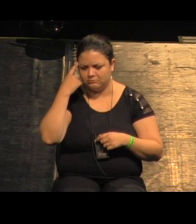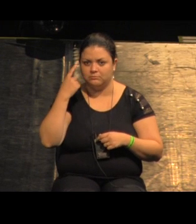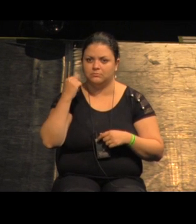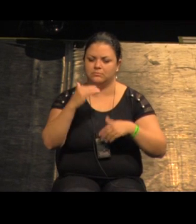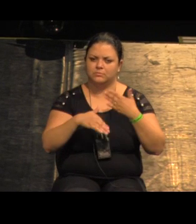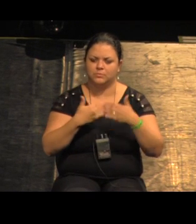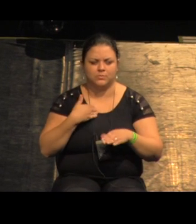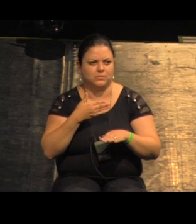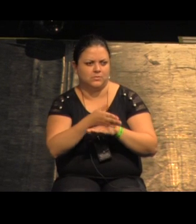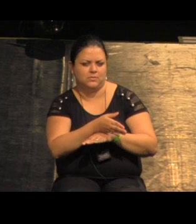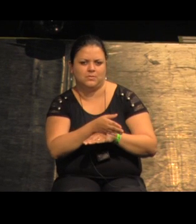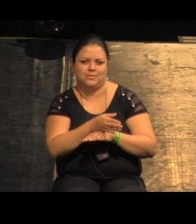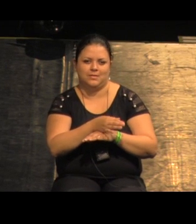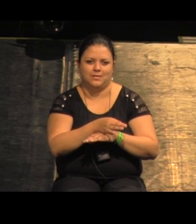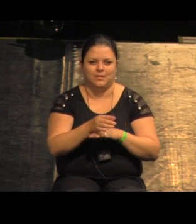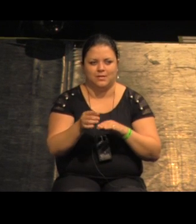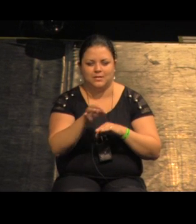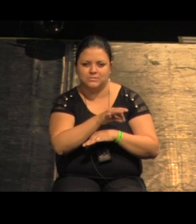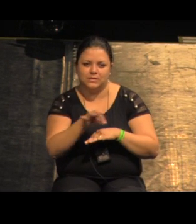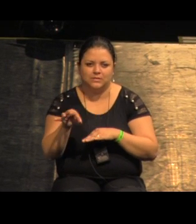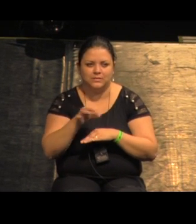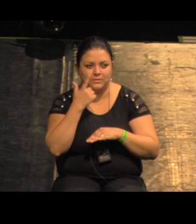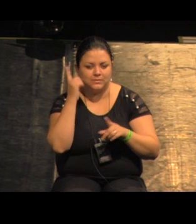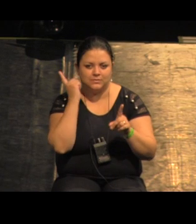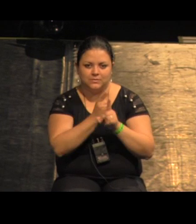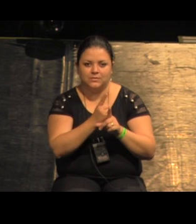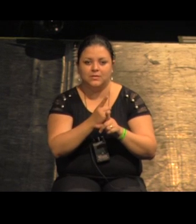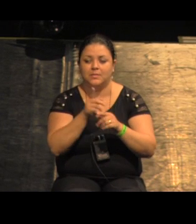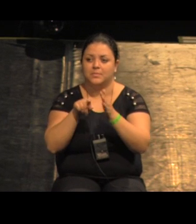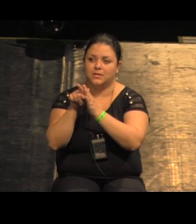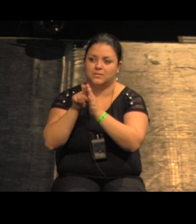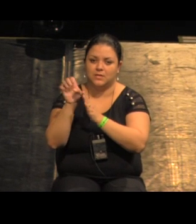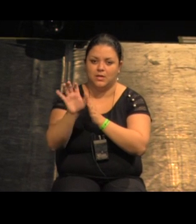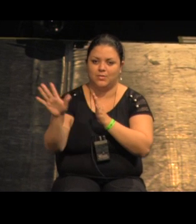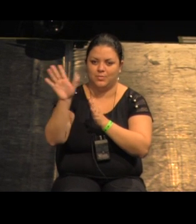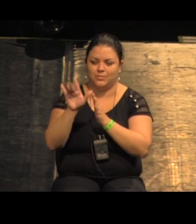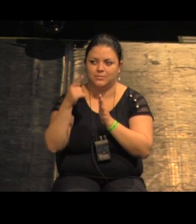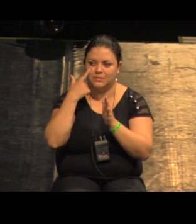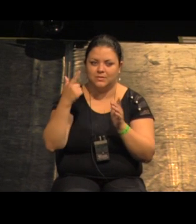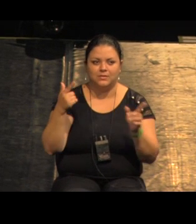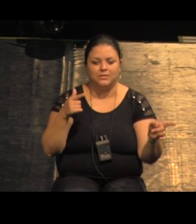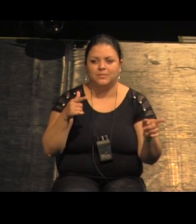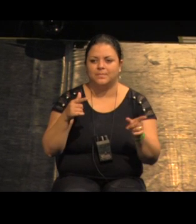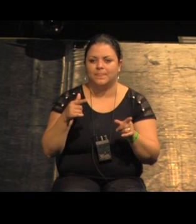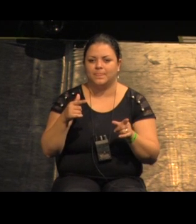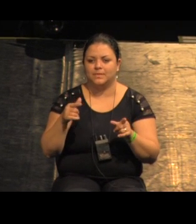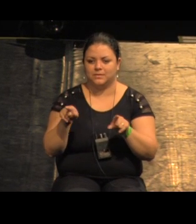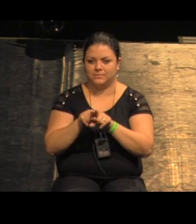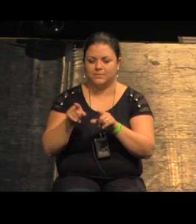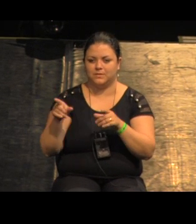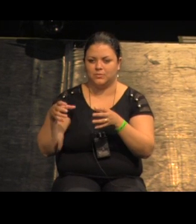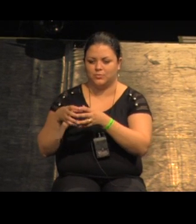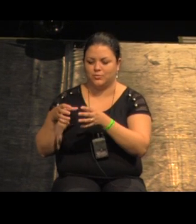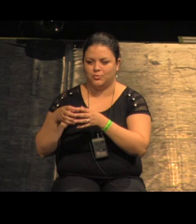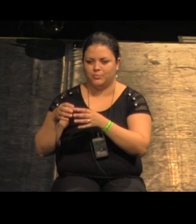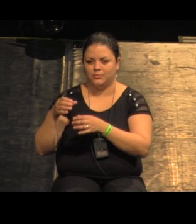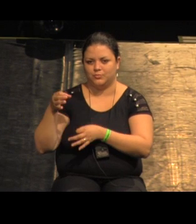foi uma estratégia para nossa surpresa porque acho que a gente pesquisou uns europeus para nossa surpresa o júri do concurso que era europeu